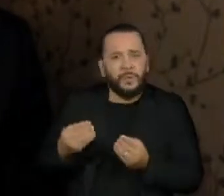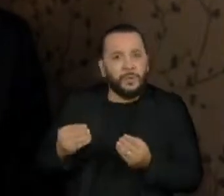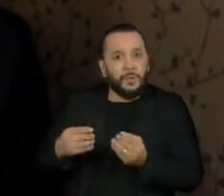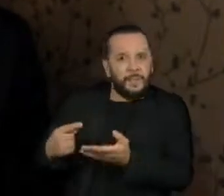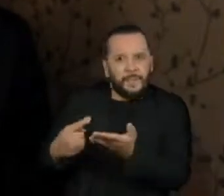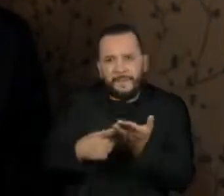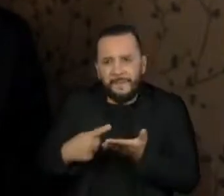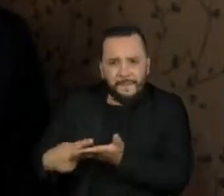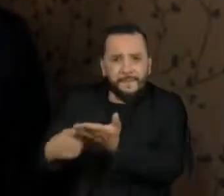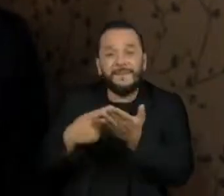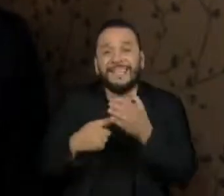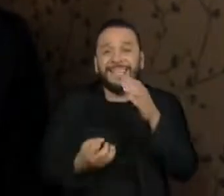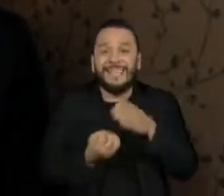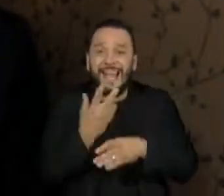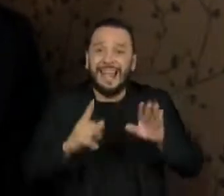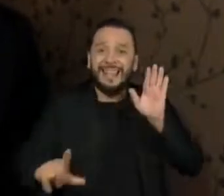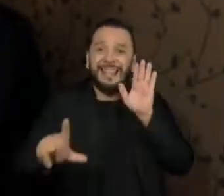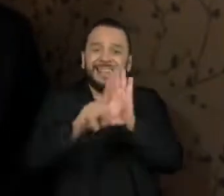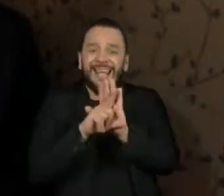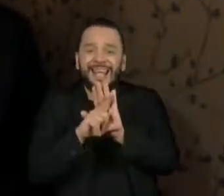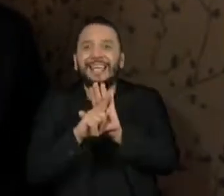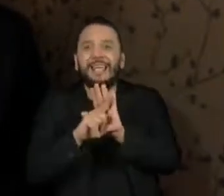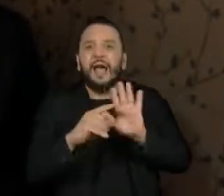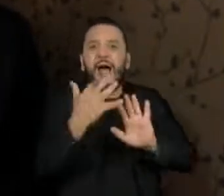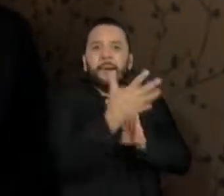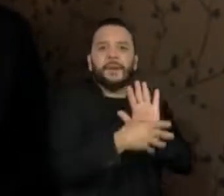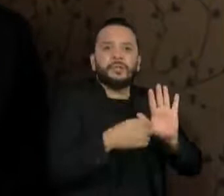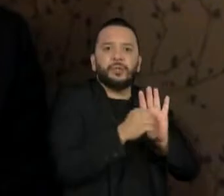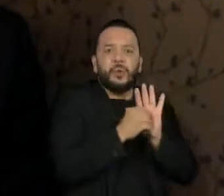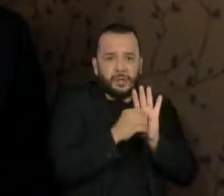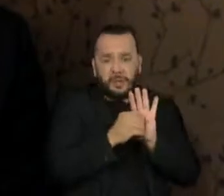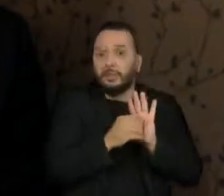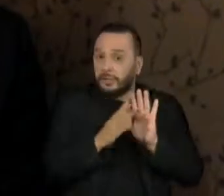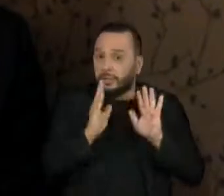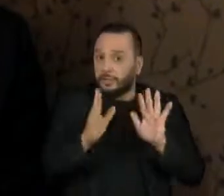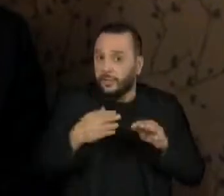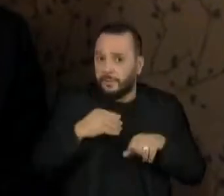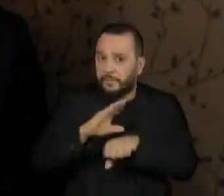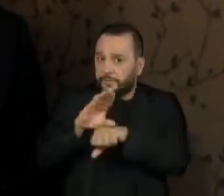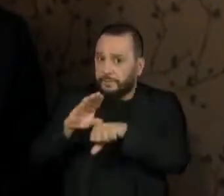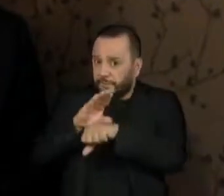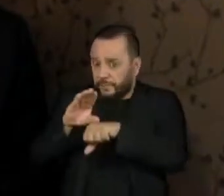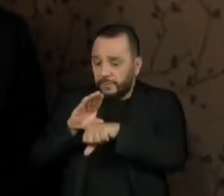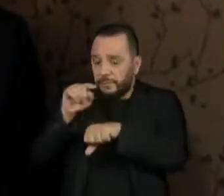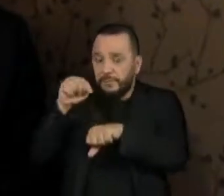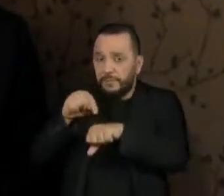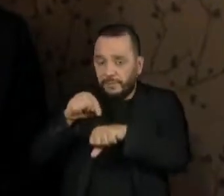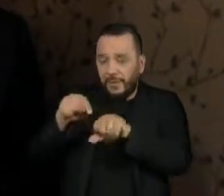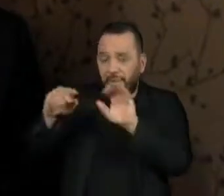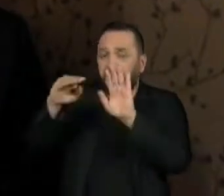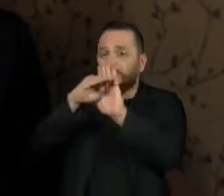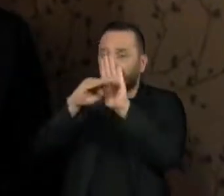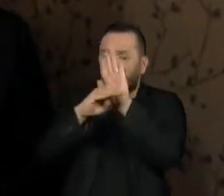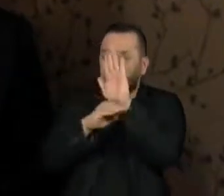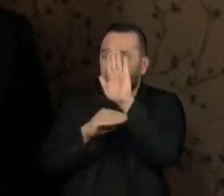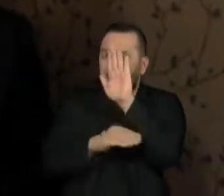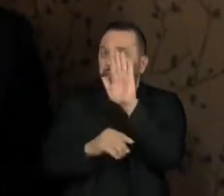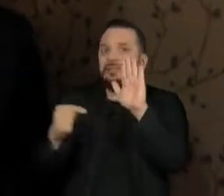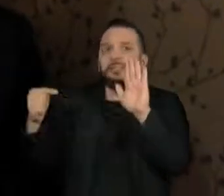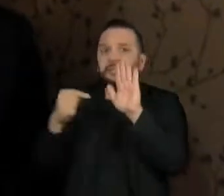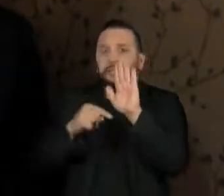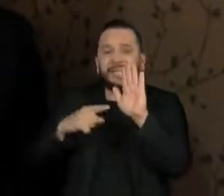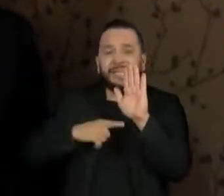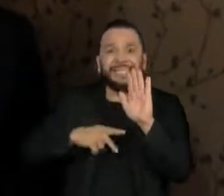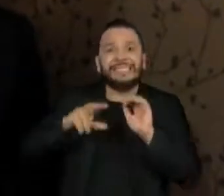chamamos de lei do bioma Amazônia. Quando a Constituição foi promulgada, ela constitucionalizou